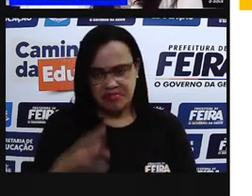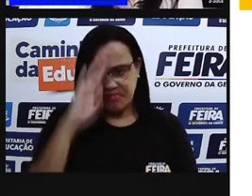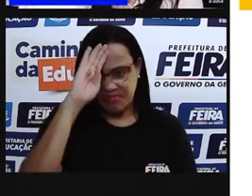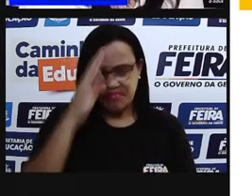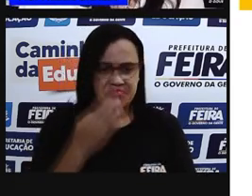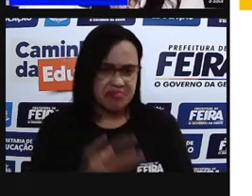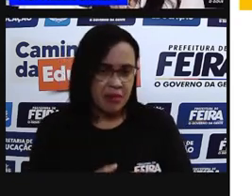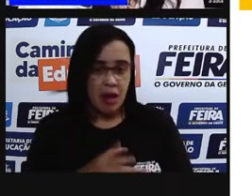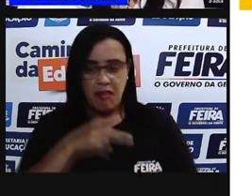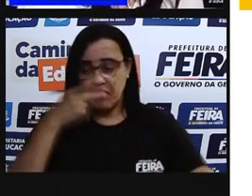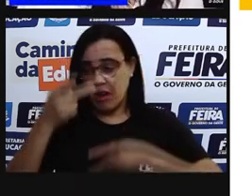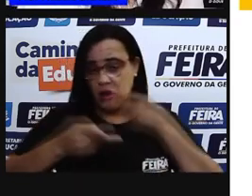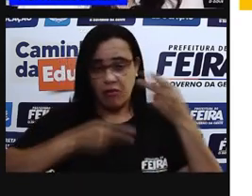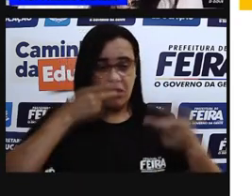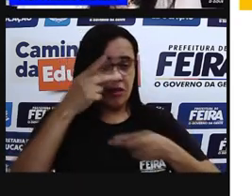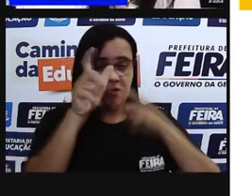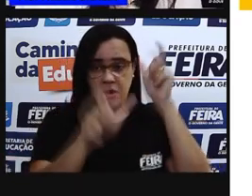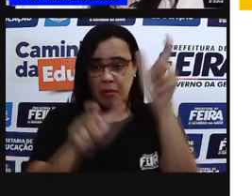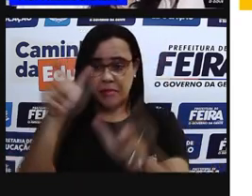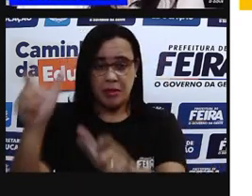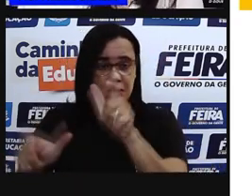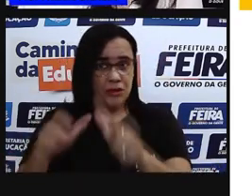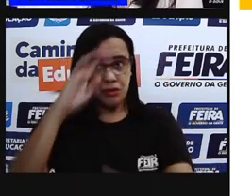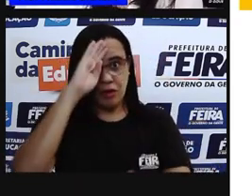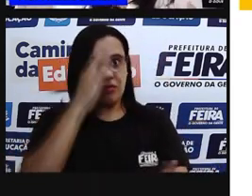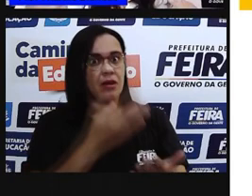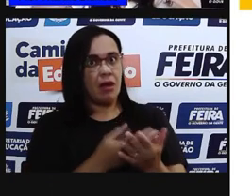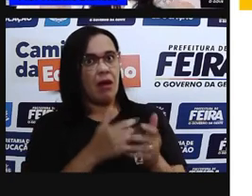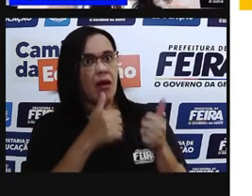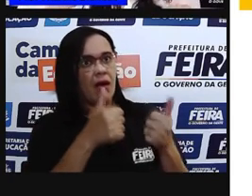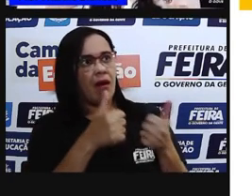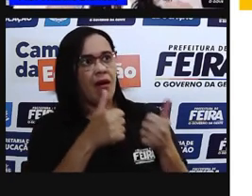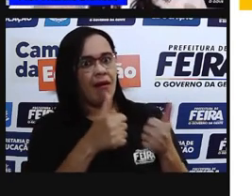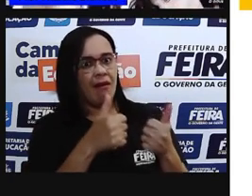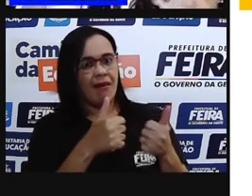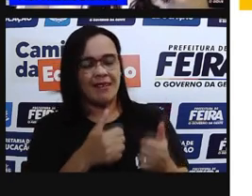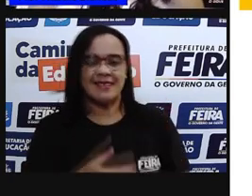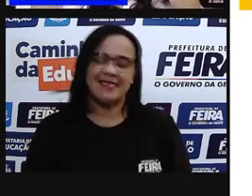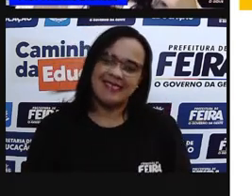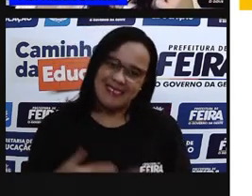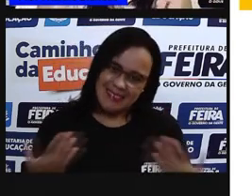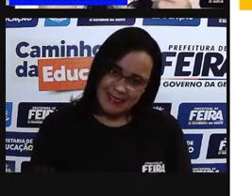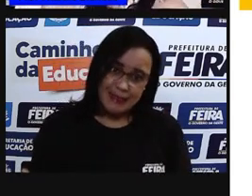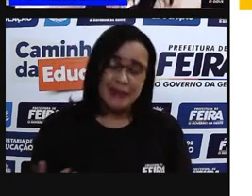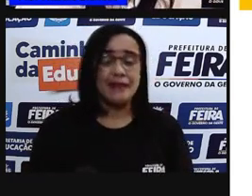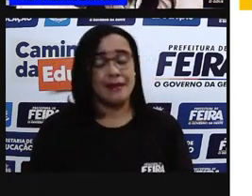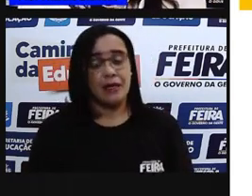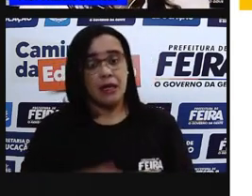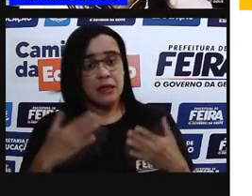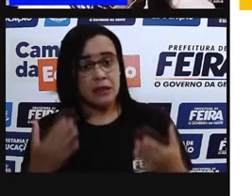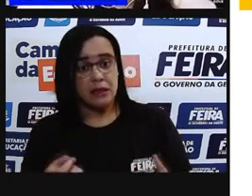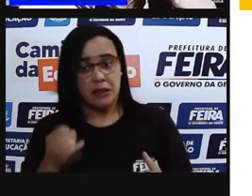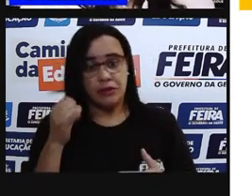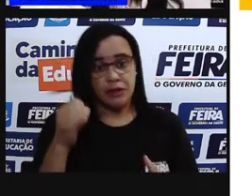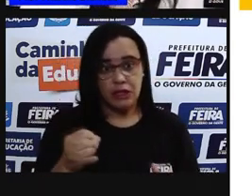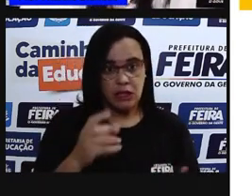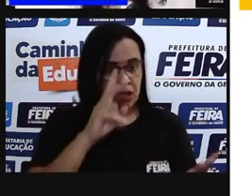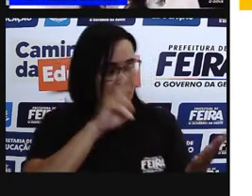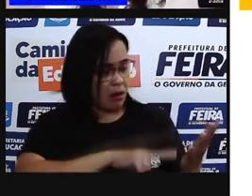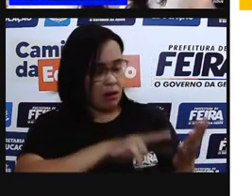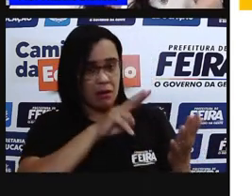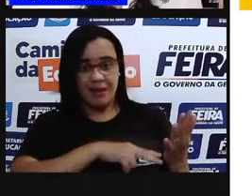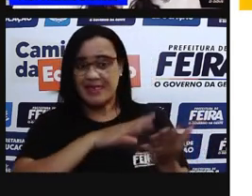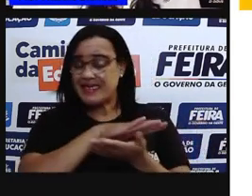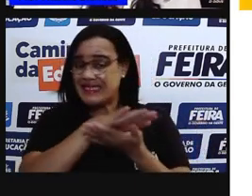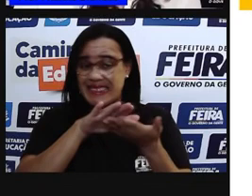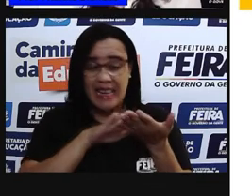Por que é perigoso? A gente pode acreditar em qualquer coisa. Se a gente não lê, se a gente não tem essa interação com o mundo, com o que está